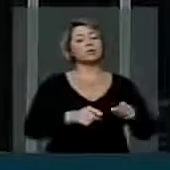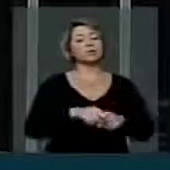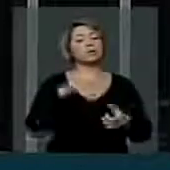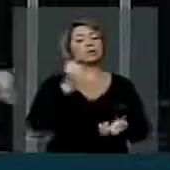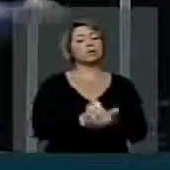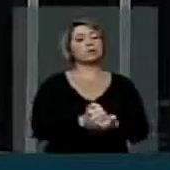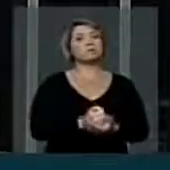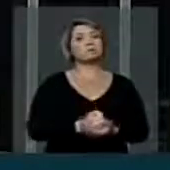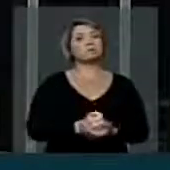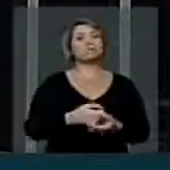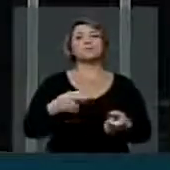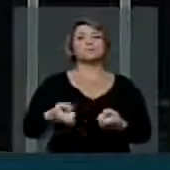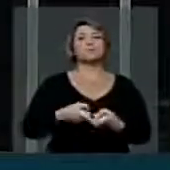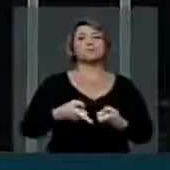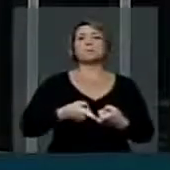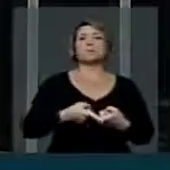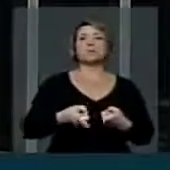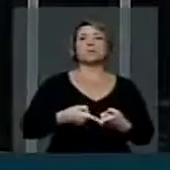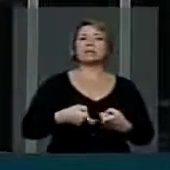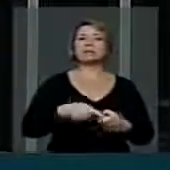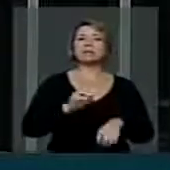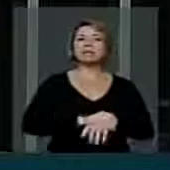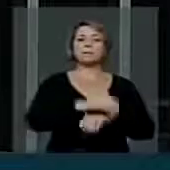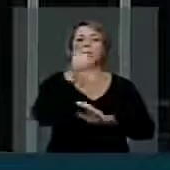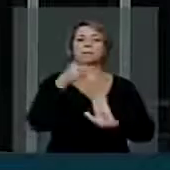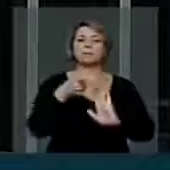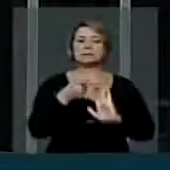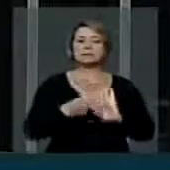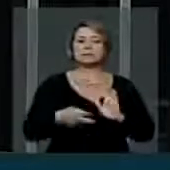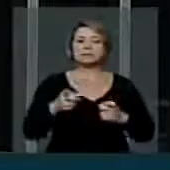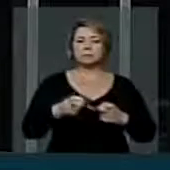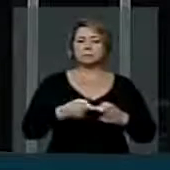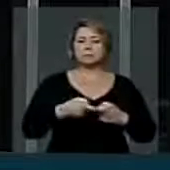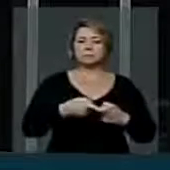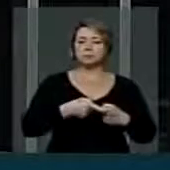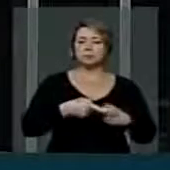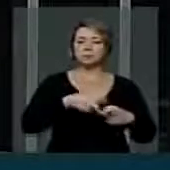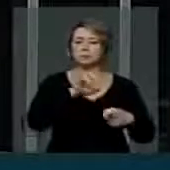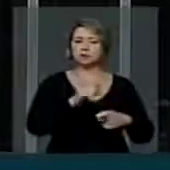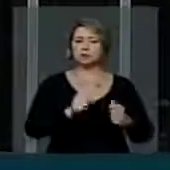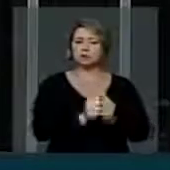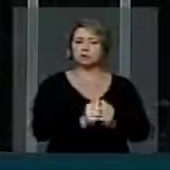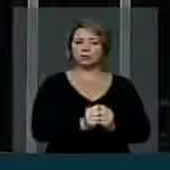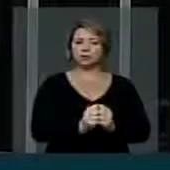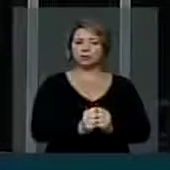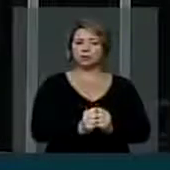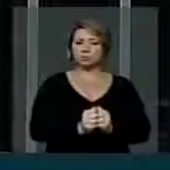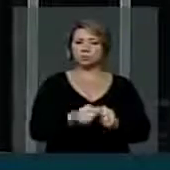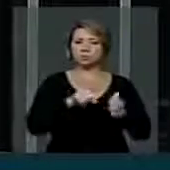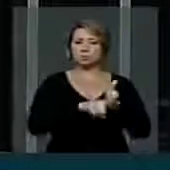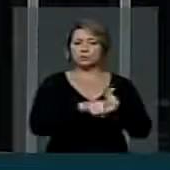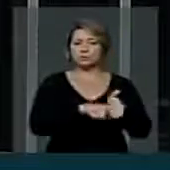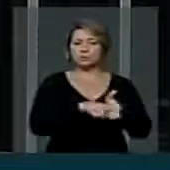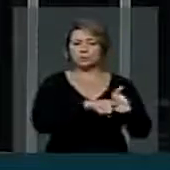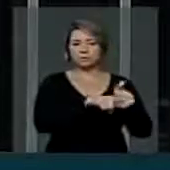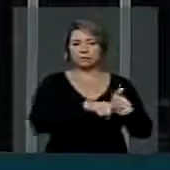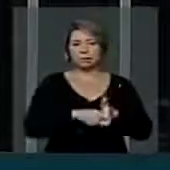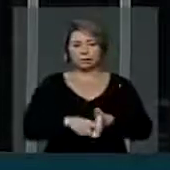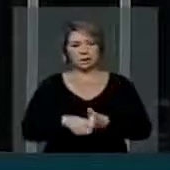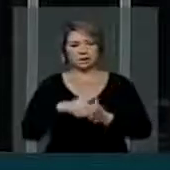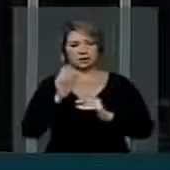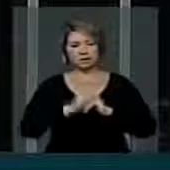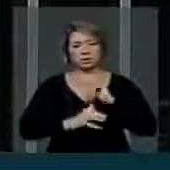médicos estrangeiros, vinculados ao programa Mais Médico, que ficará com o Ministério da Saúde, mas sob a fiscalização dos